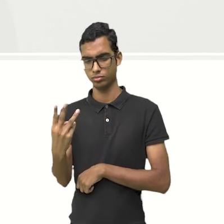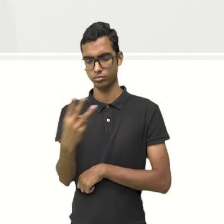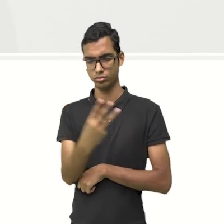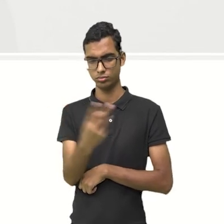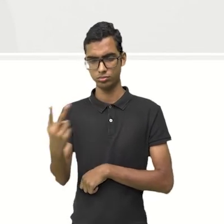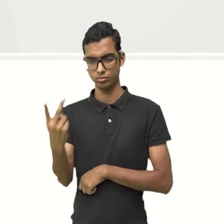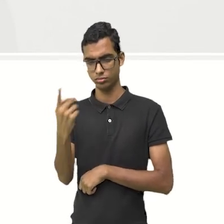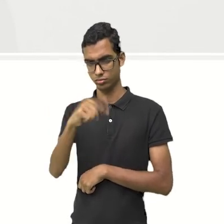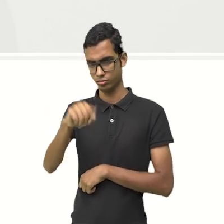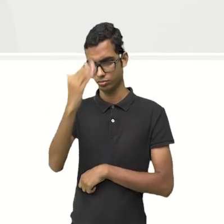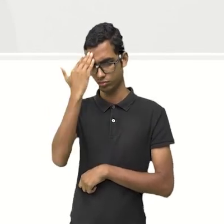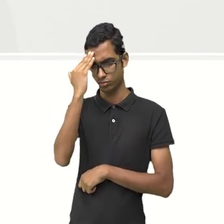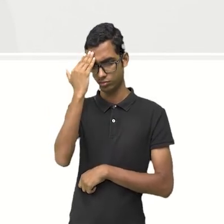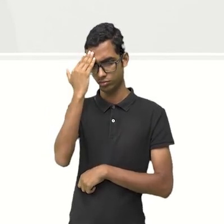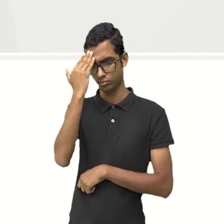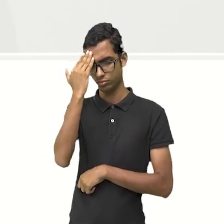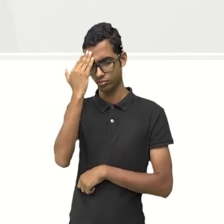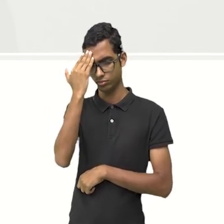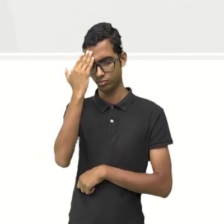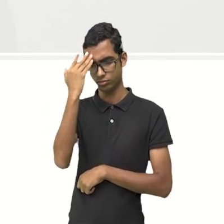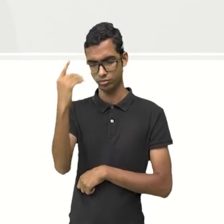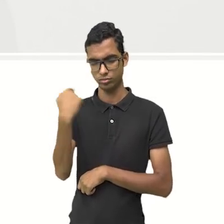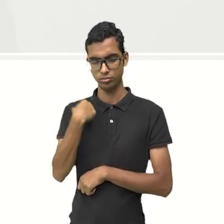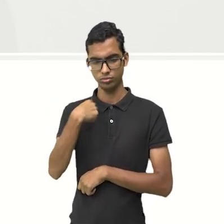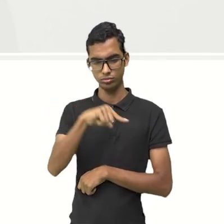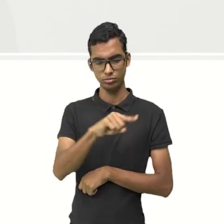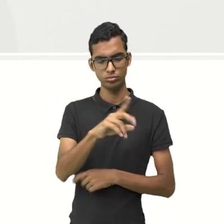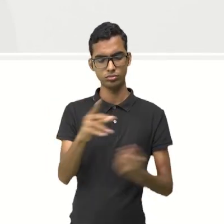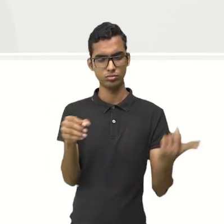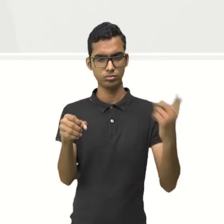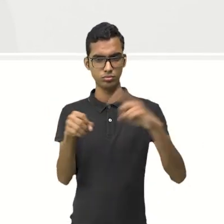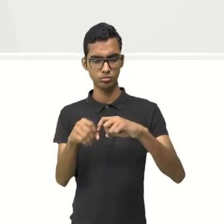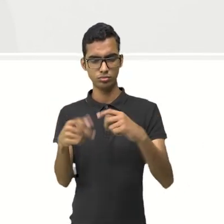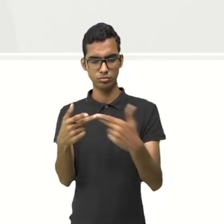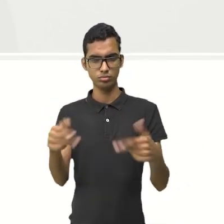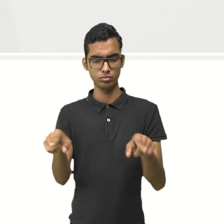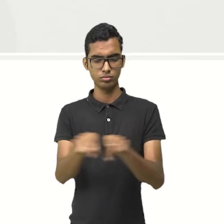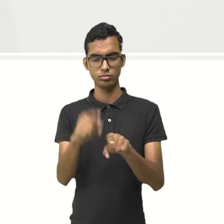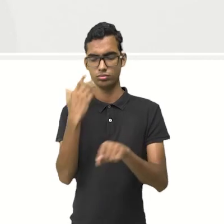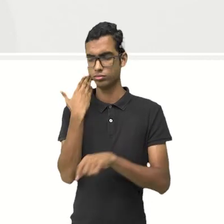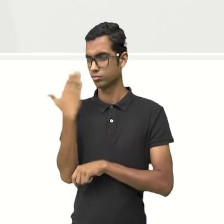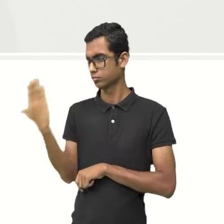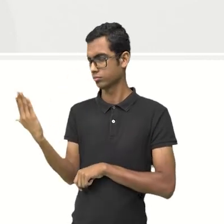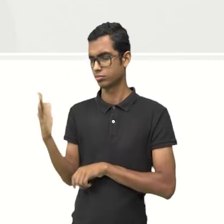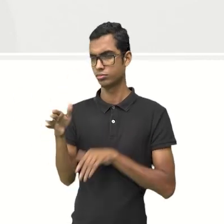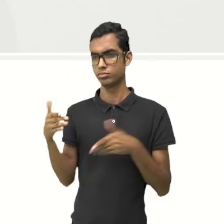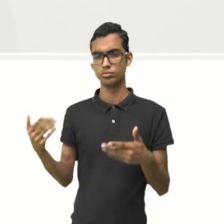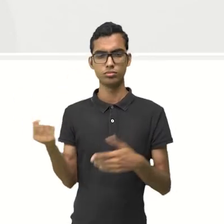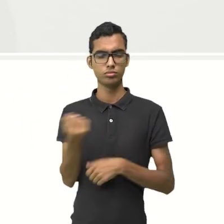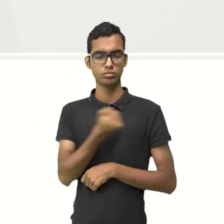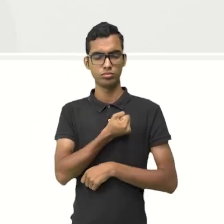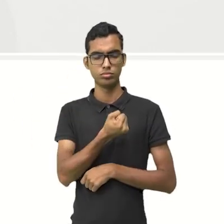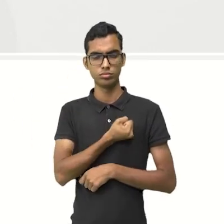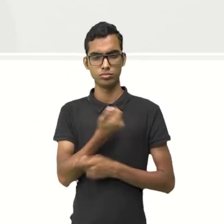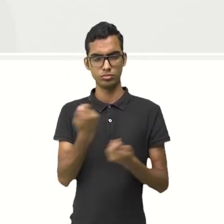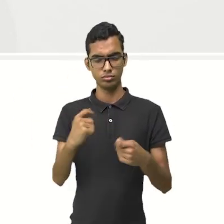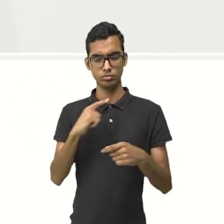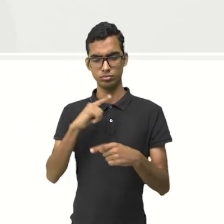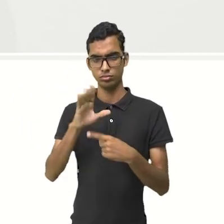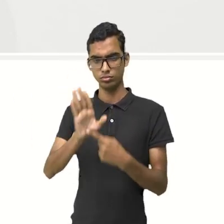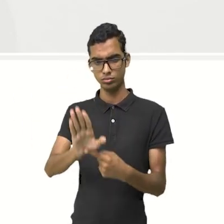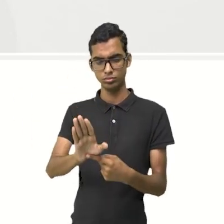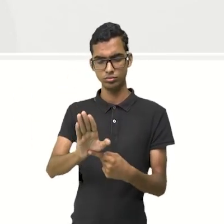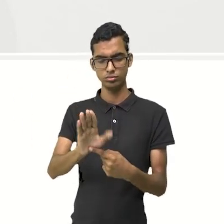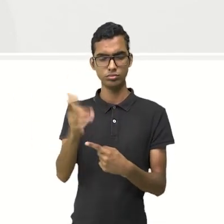entenderem. A ida e a volta da coisa. Então qual é o número que eu devo